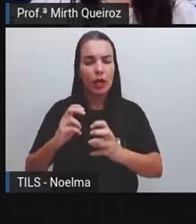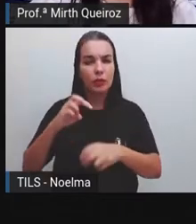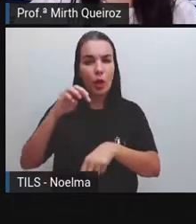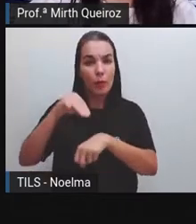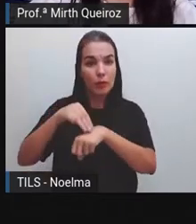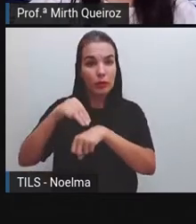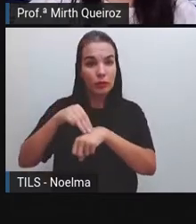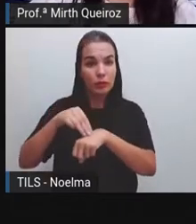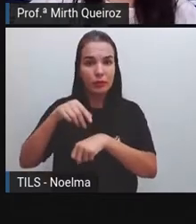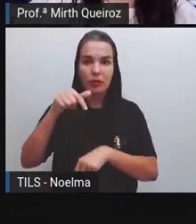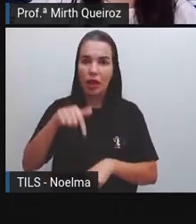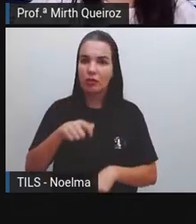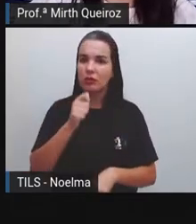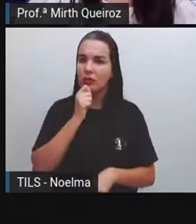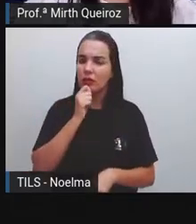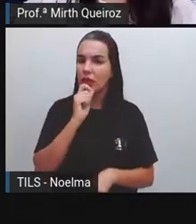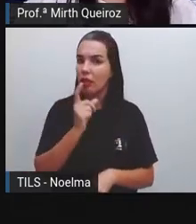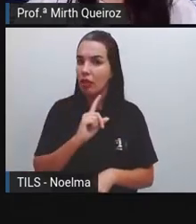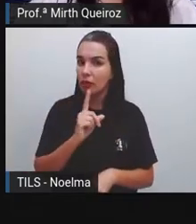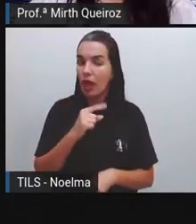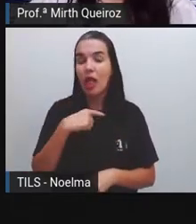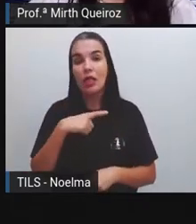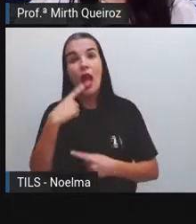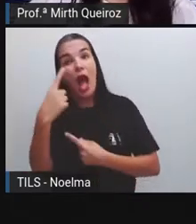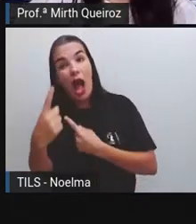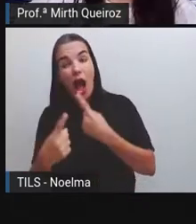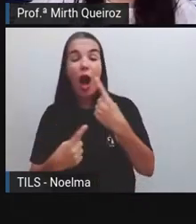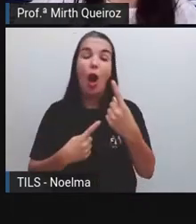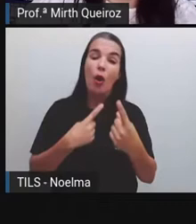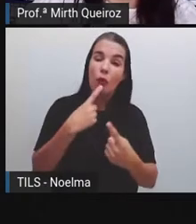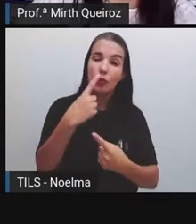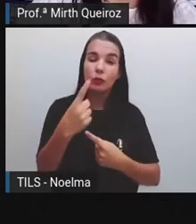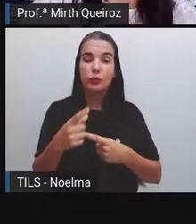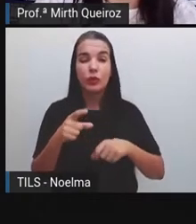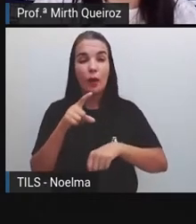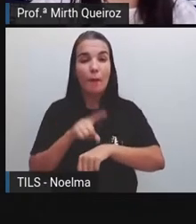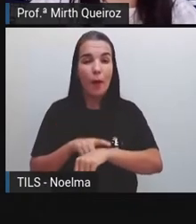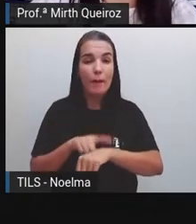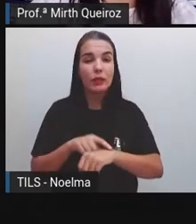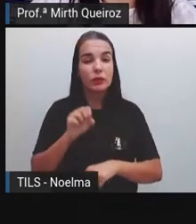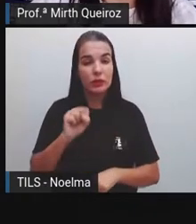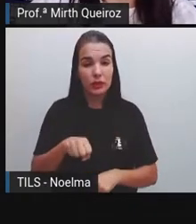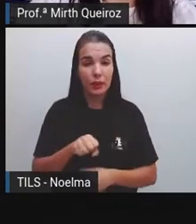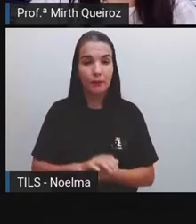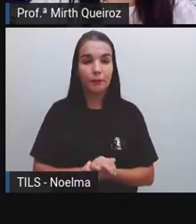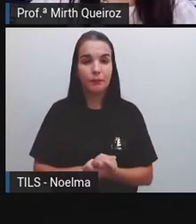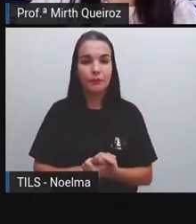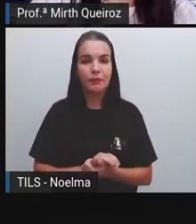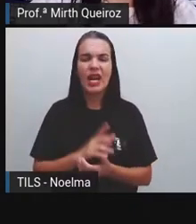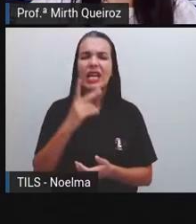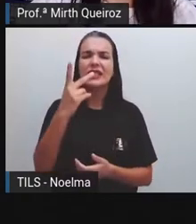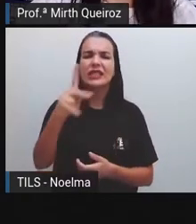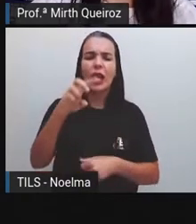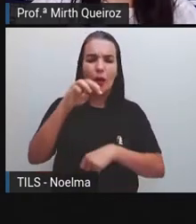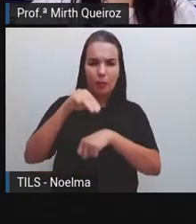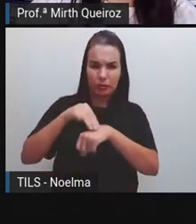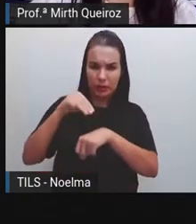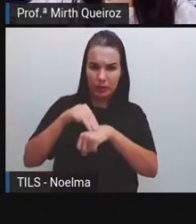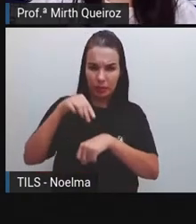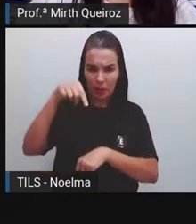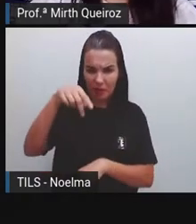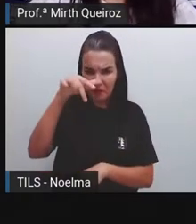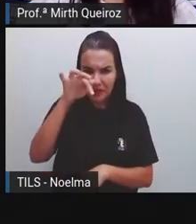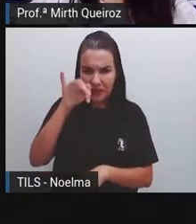município mesmo, a gente não tem. Em alguns momentos, sim, né? Em seu município,